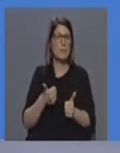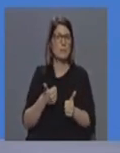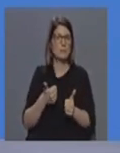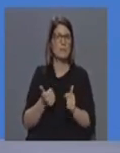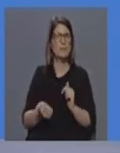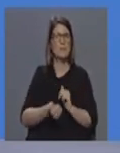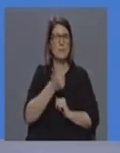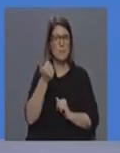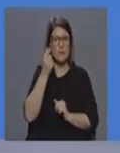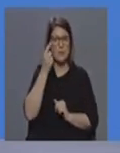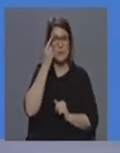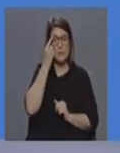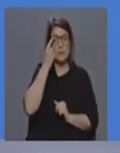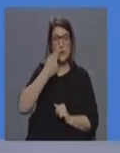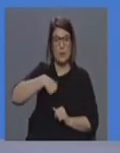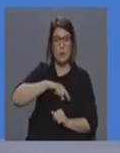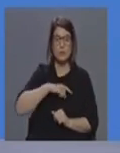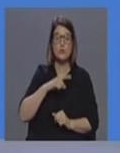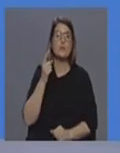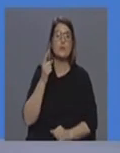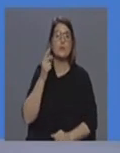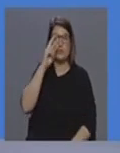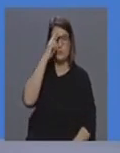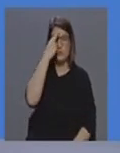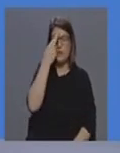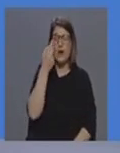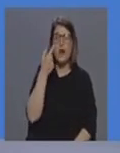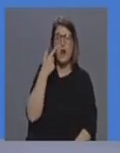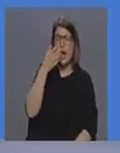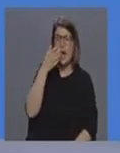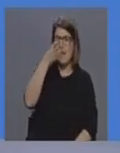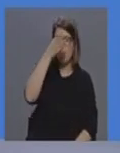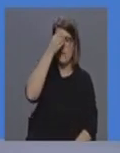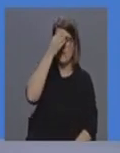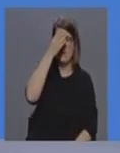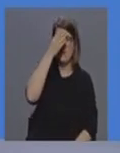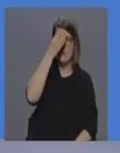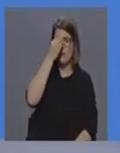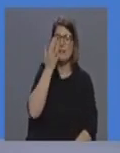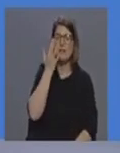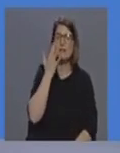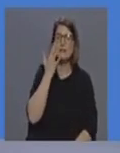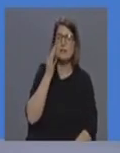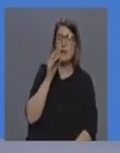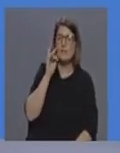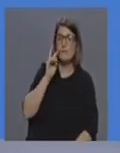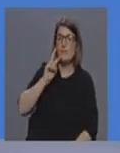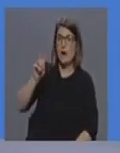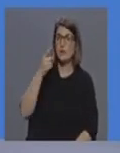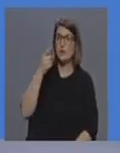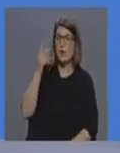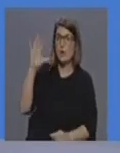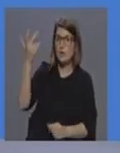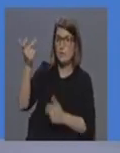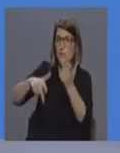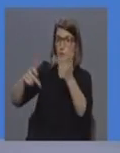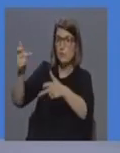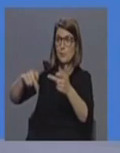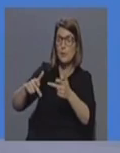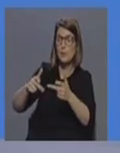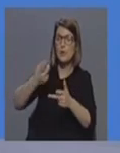estamos a tentar aprender estamos a aprender com a experiência dos outros como